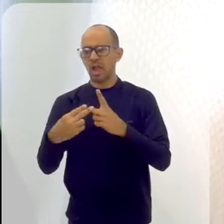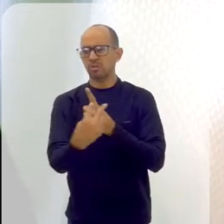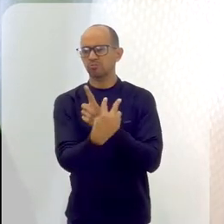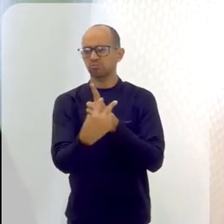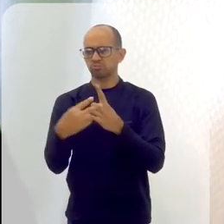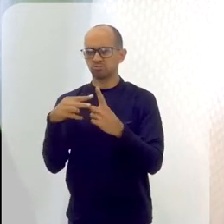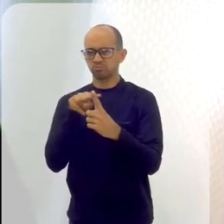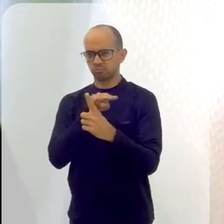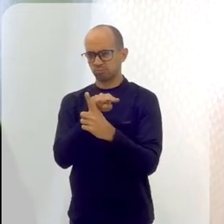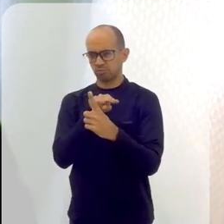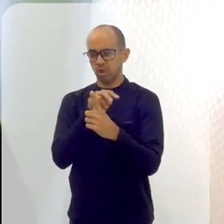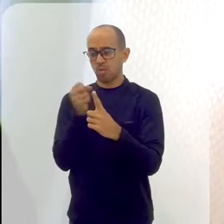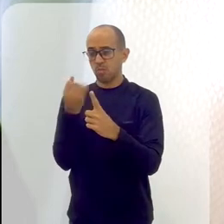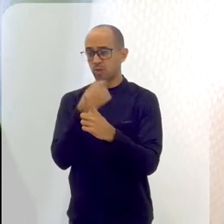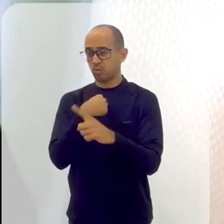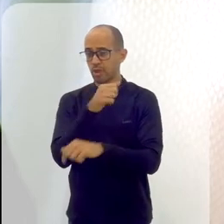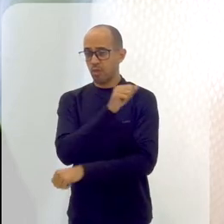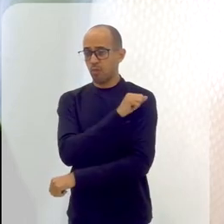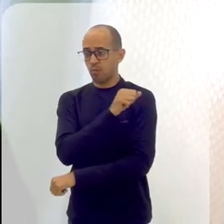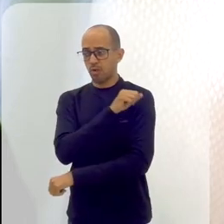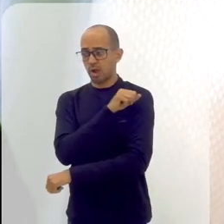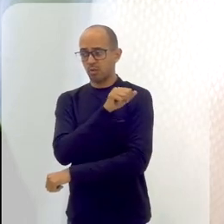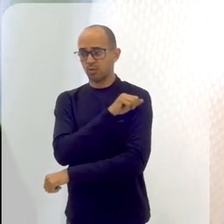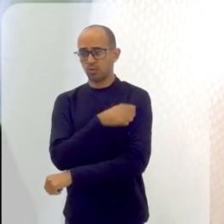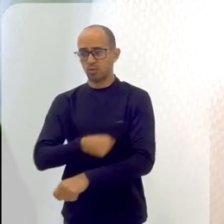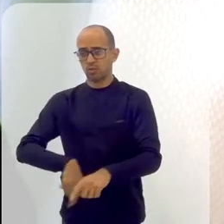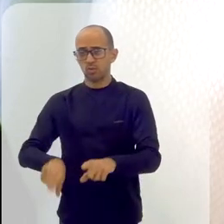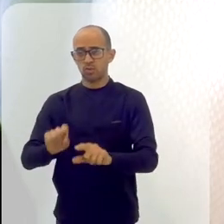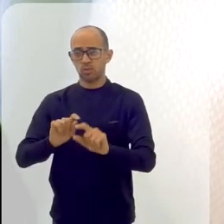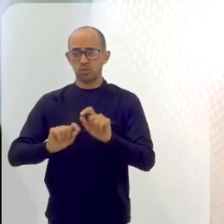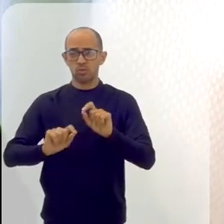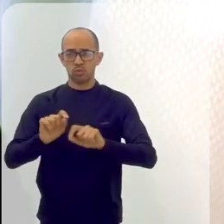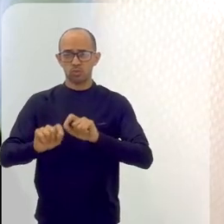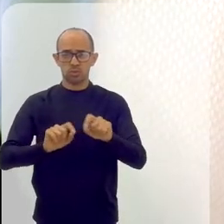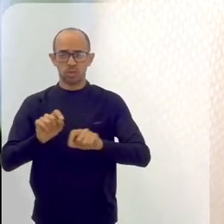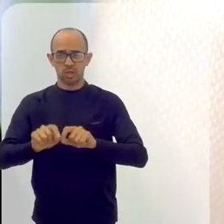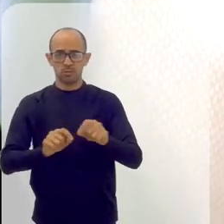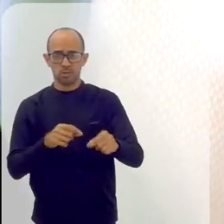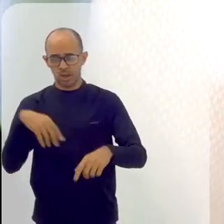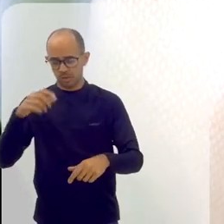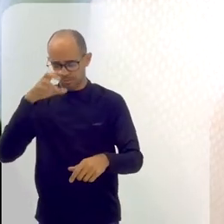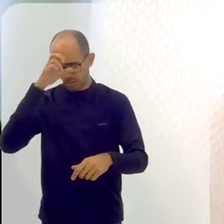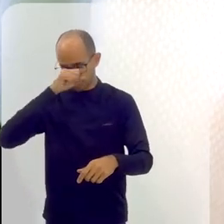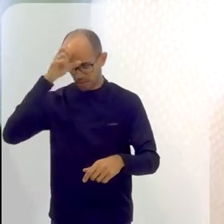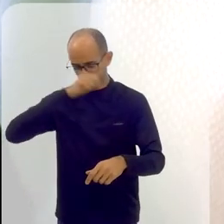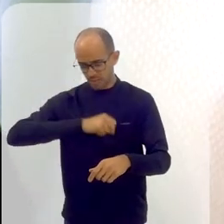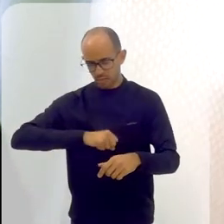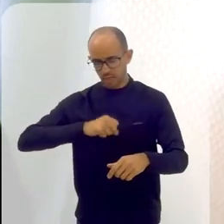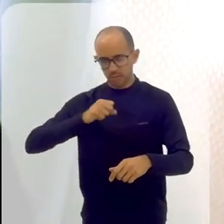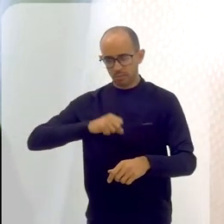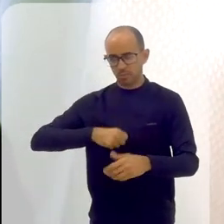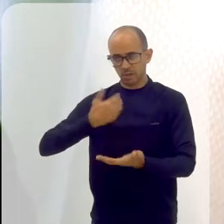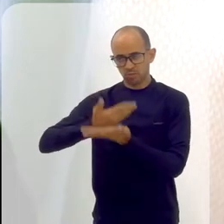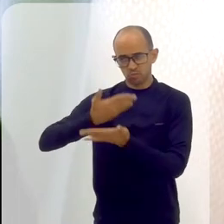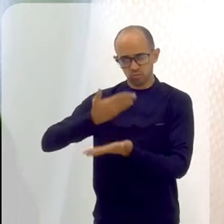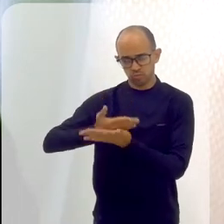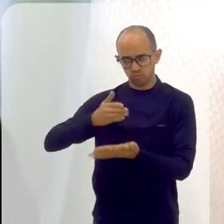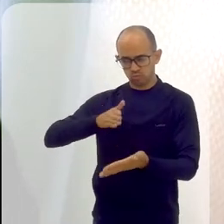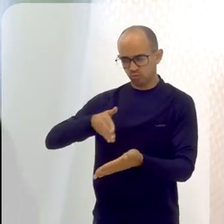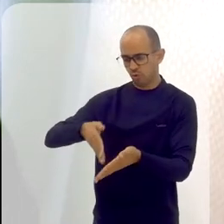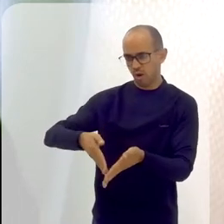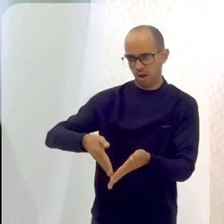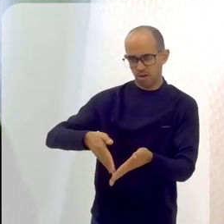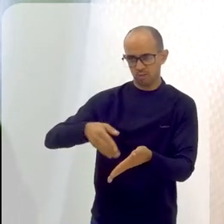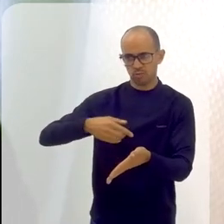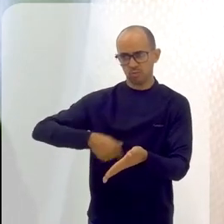Pensando também no tempo que eu estive como aluno para chegar nas escolas de formação que eu fiz, o tempo que eu me dediquei para chegar